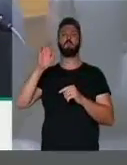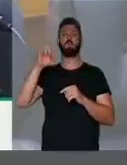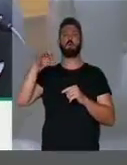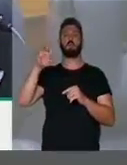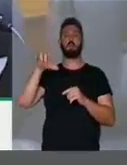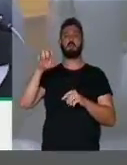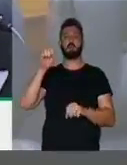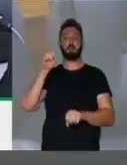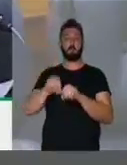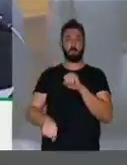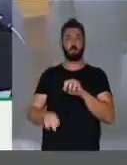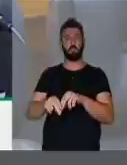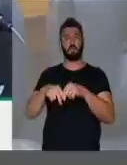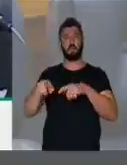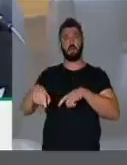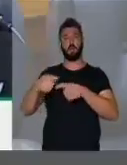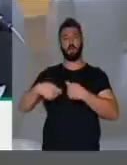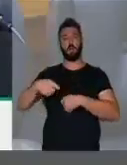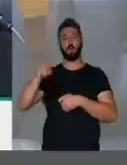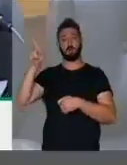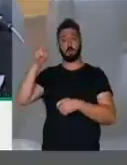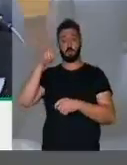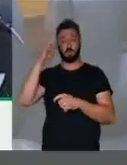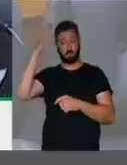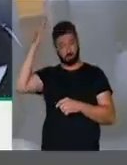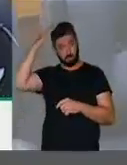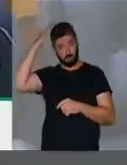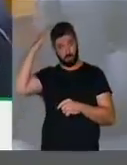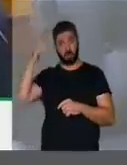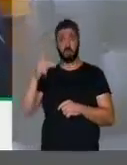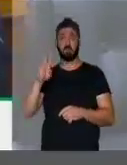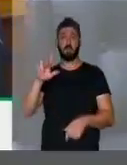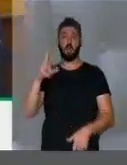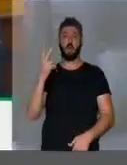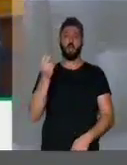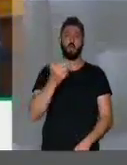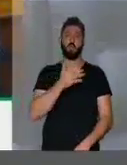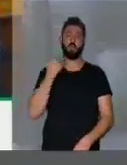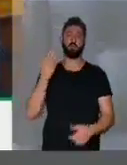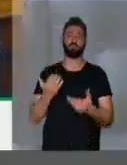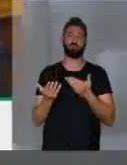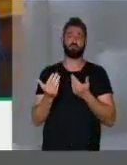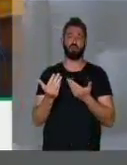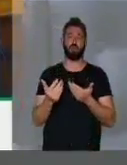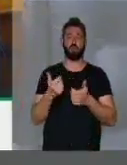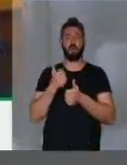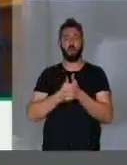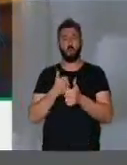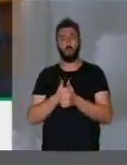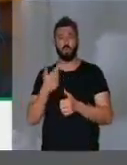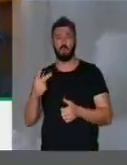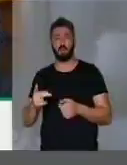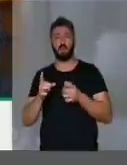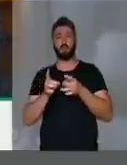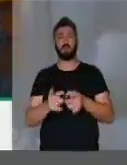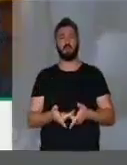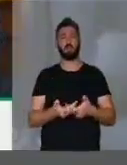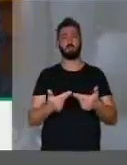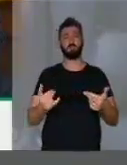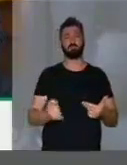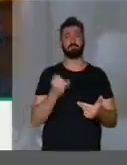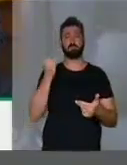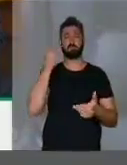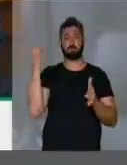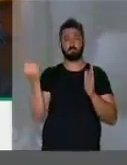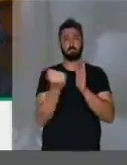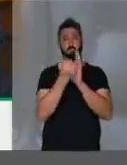morto pelo agronegócio no Pará. Paulinho partiu tão jovem. Sua militância deixa um legado importante